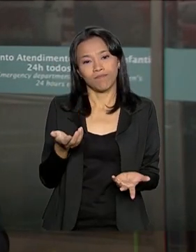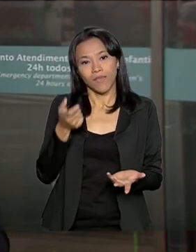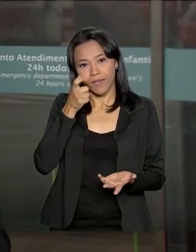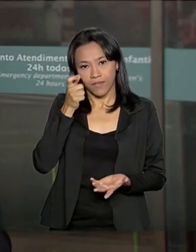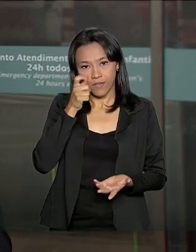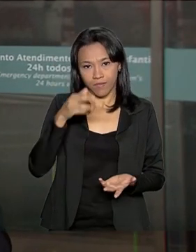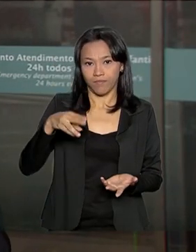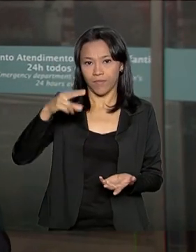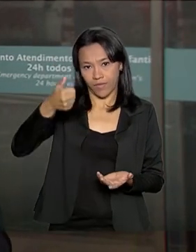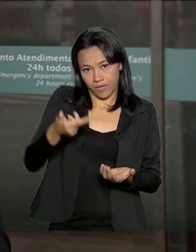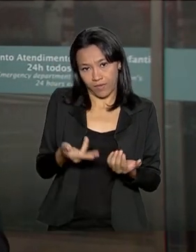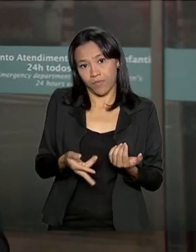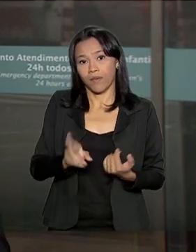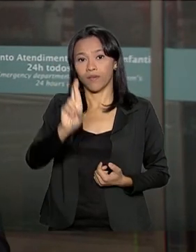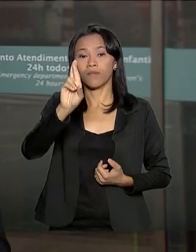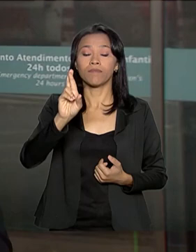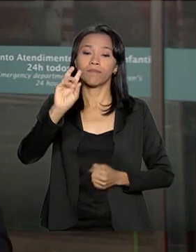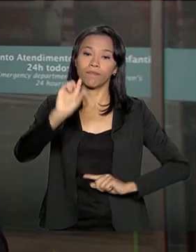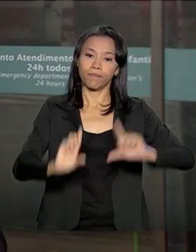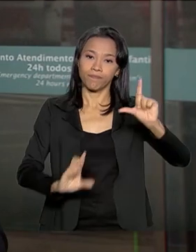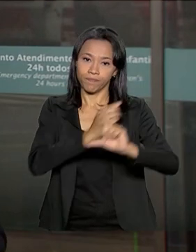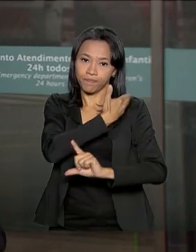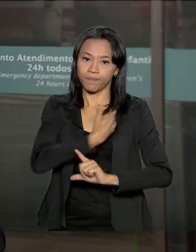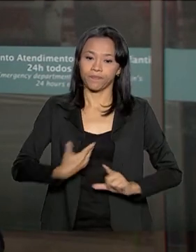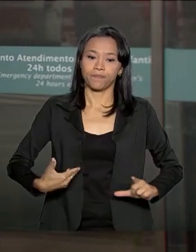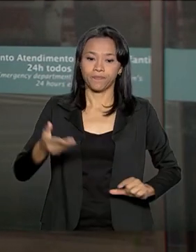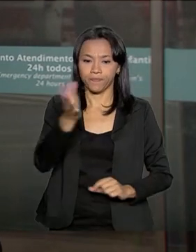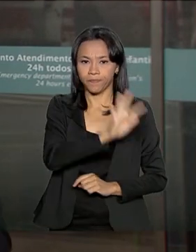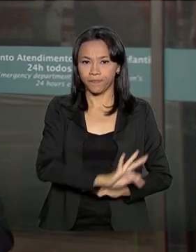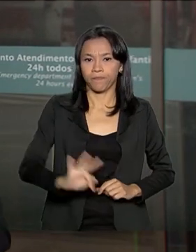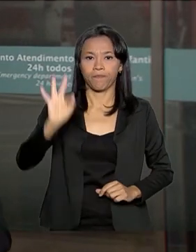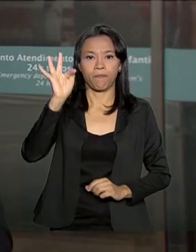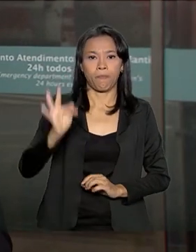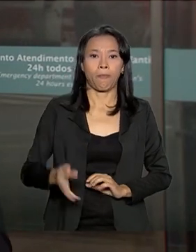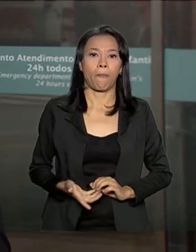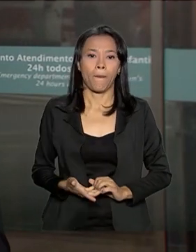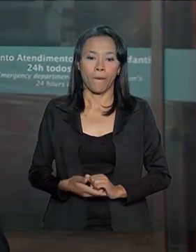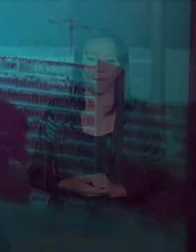a programação da NBR, a TV do governo federal.